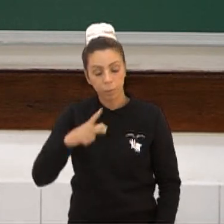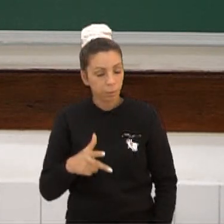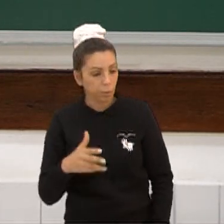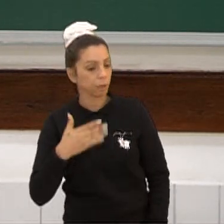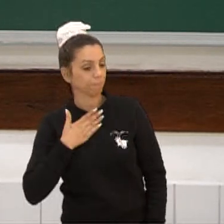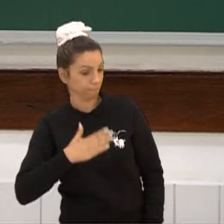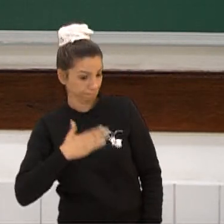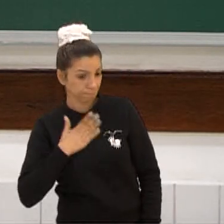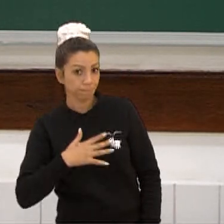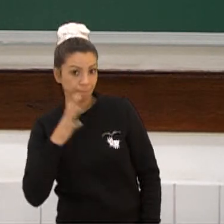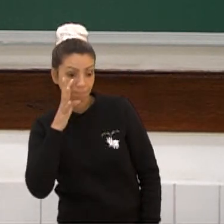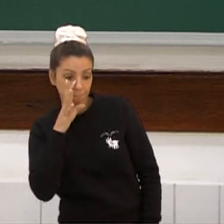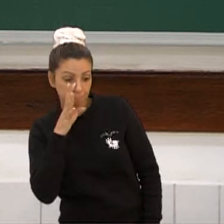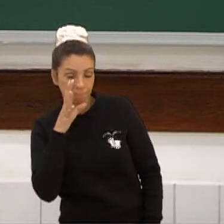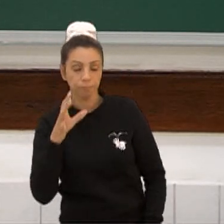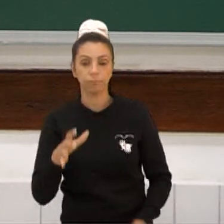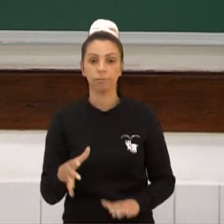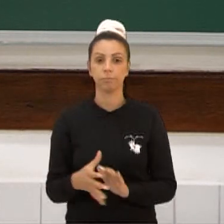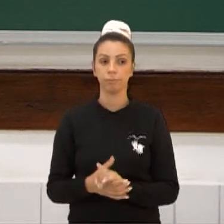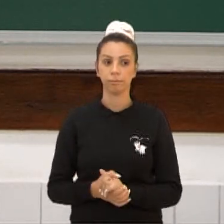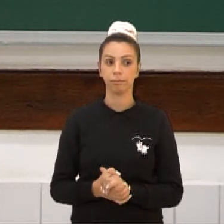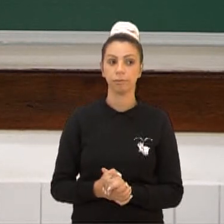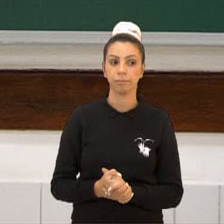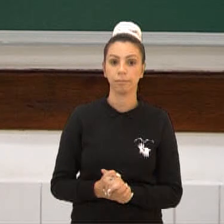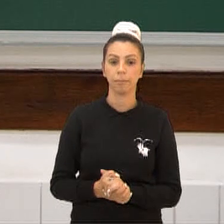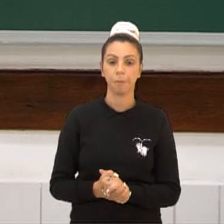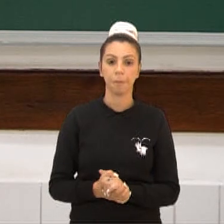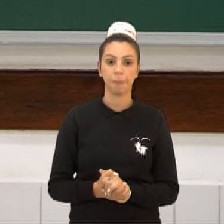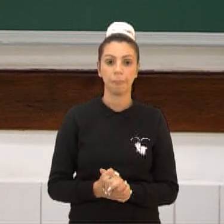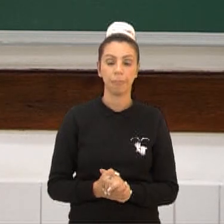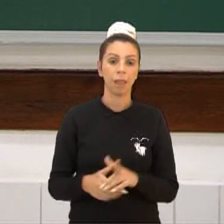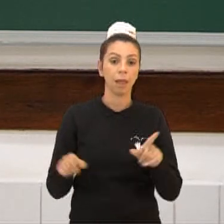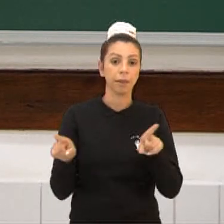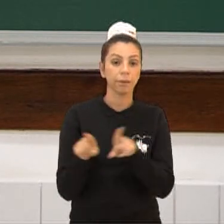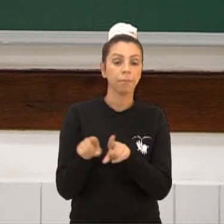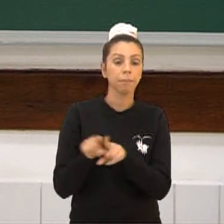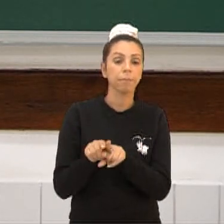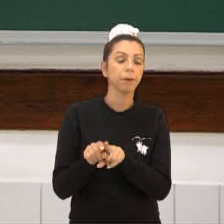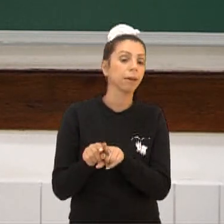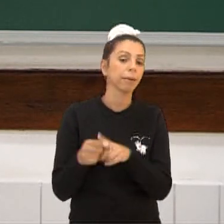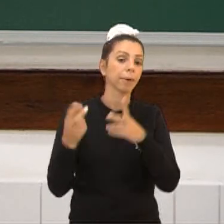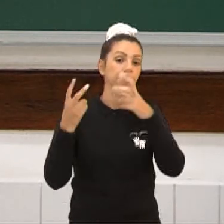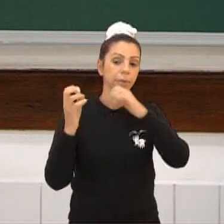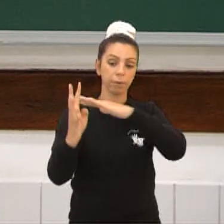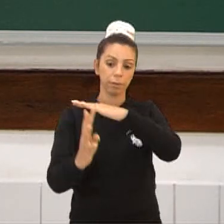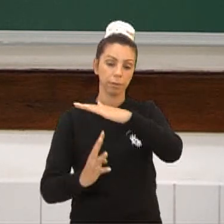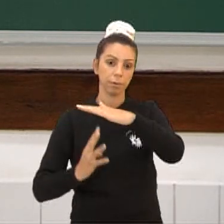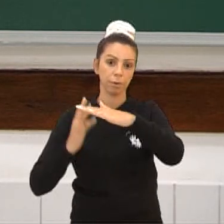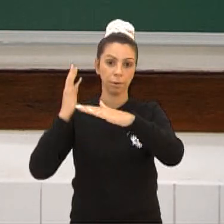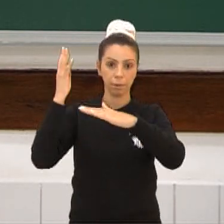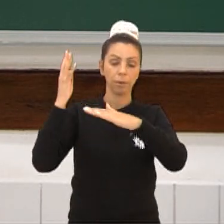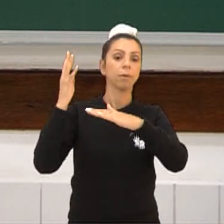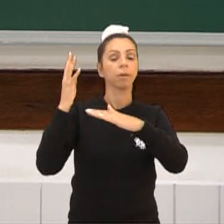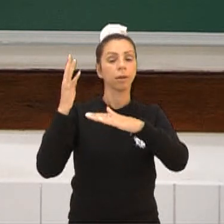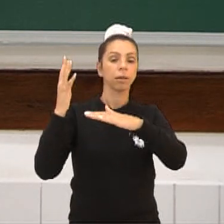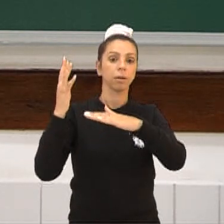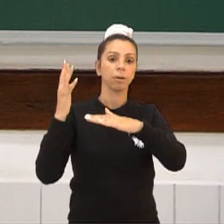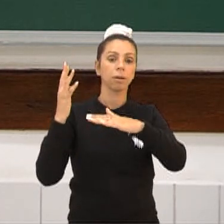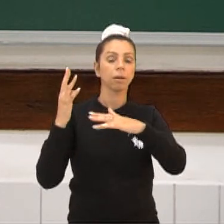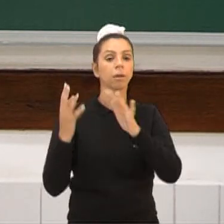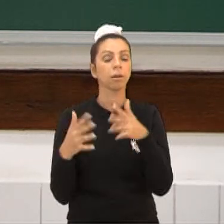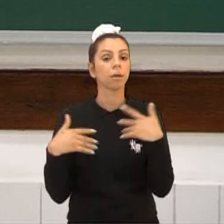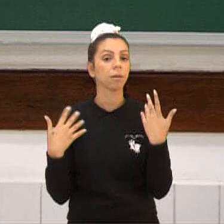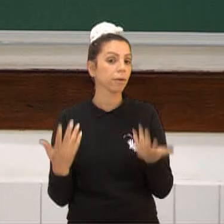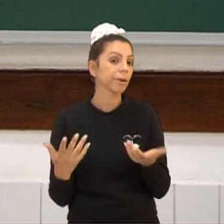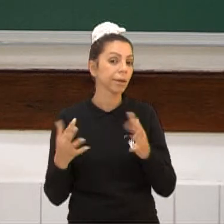E nós vimos também que essa questão dessa imigração, que hoje se torna uma coisa evidente, nos traz